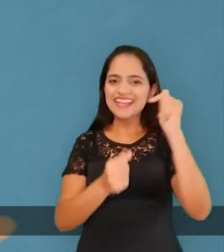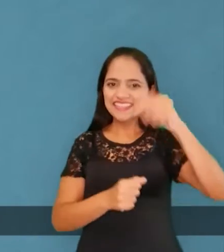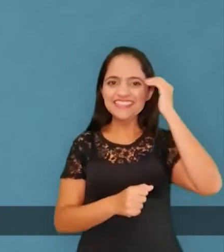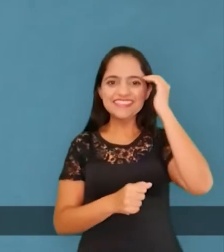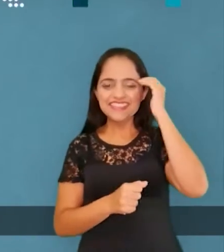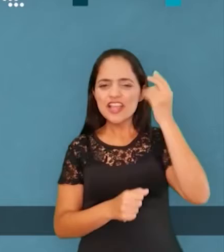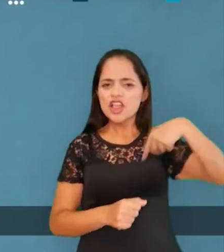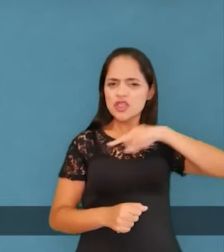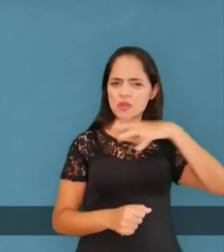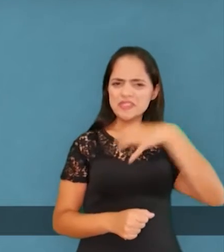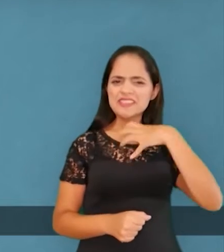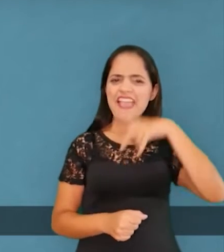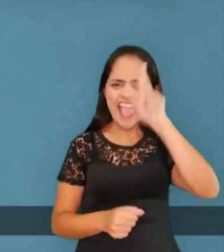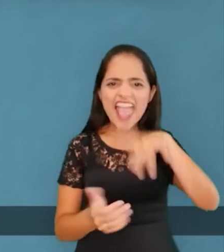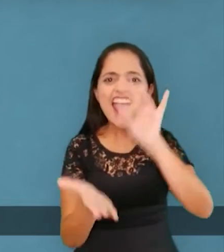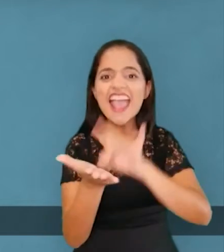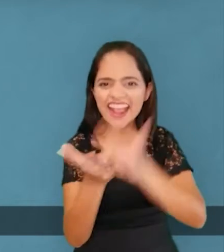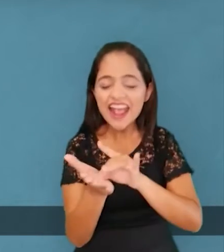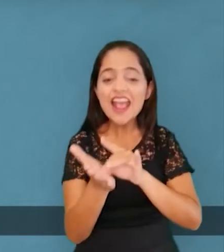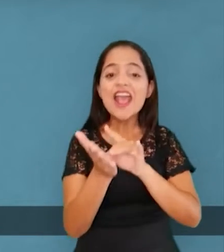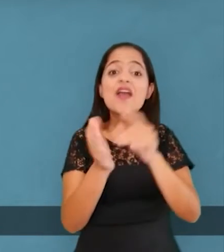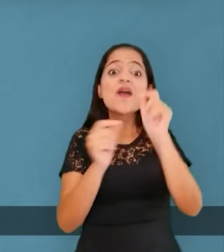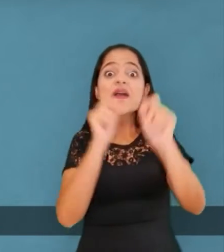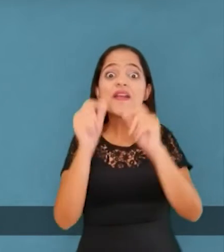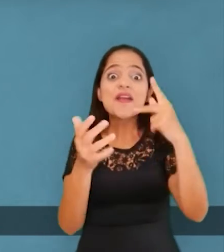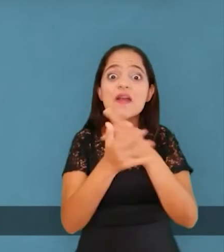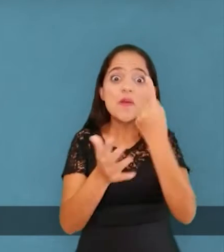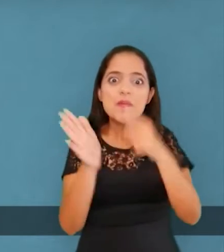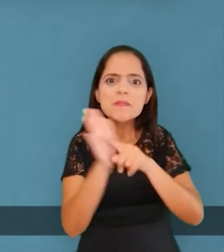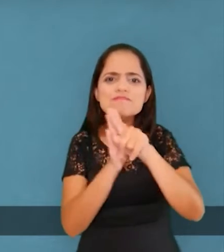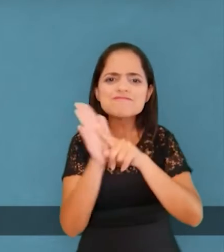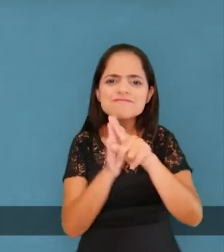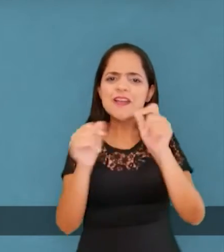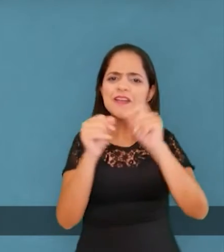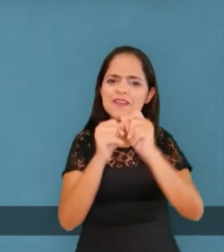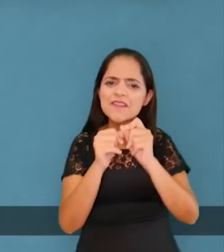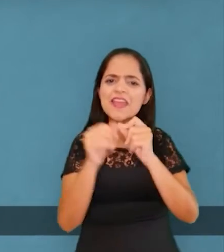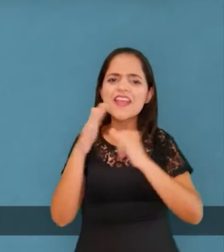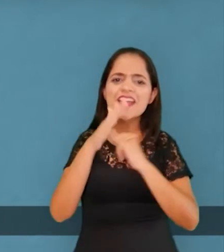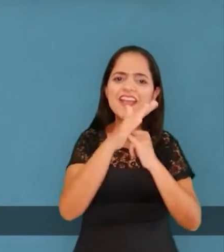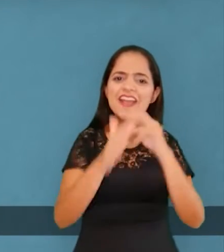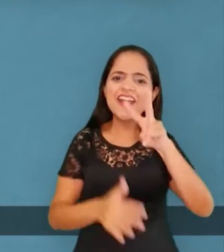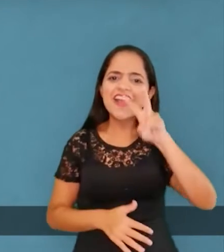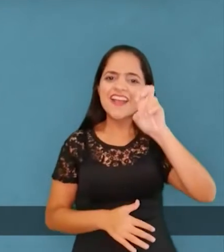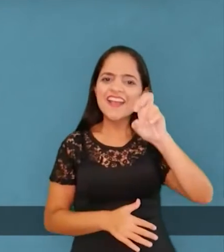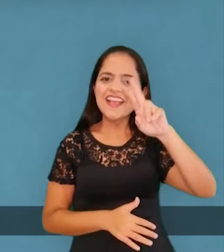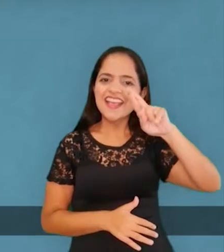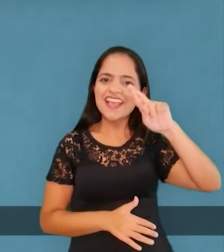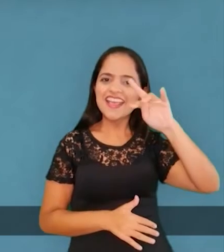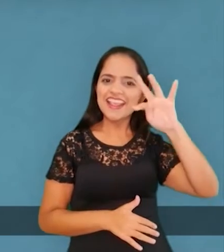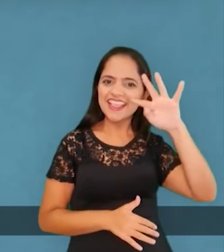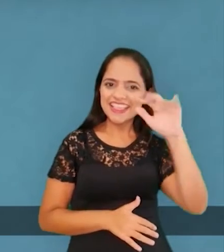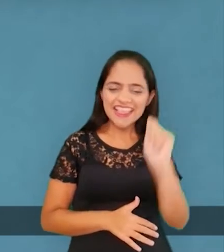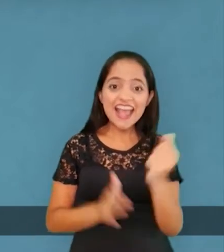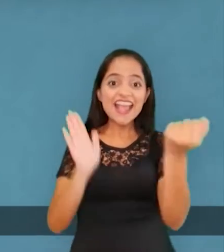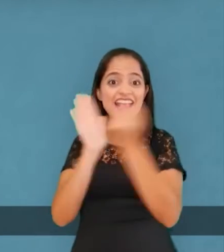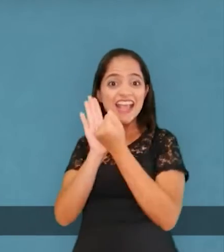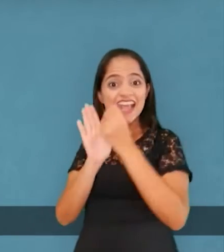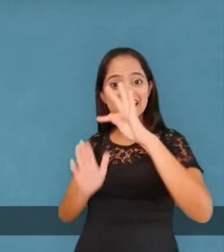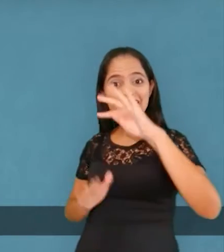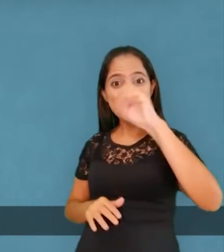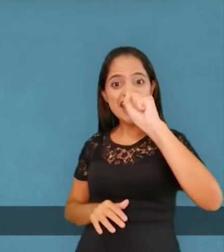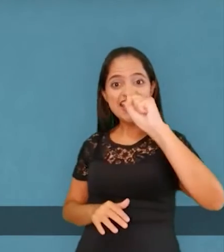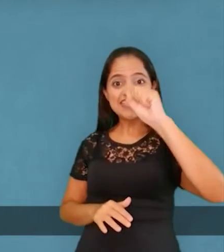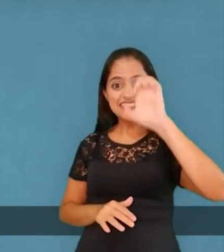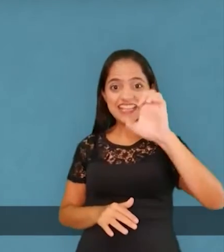gente vê e sente pelas ruas foi comprovado por uma pesquisa realizada em Itumbiara pelo Instituto Veritá e registrada no TSE